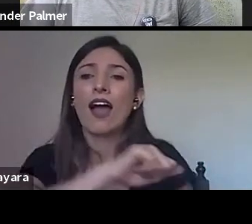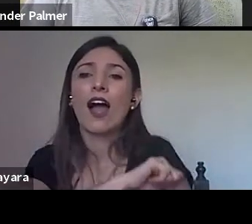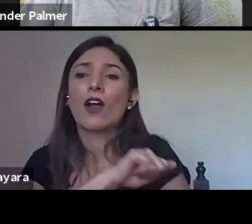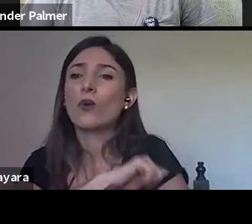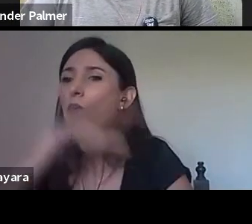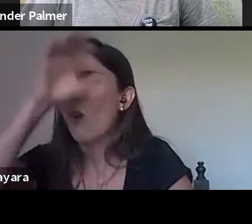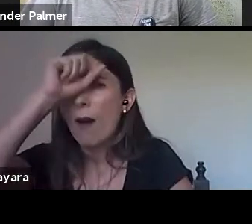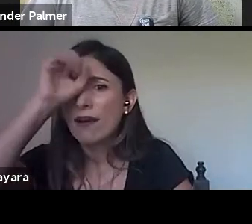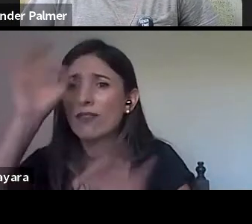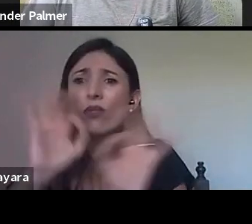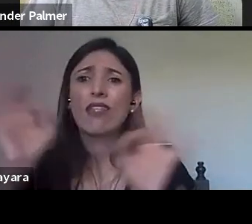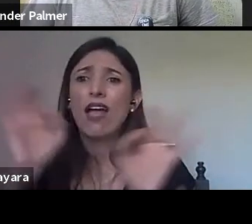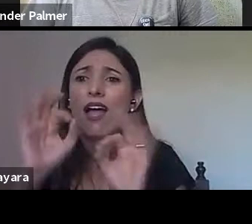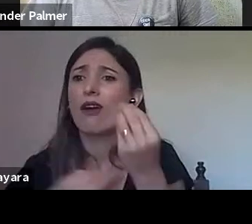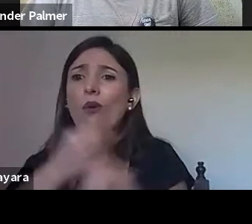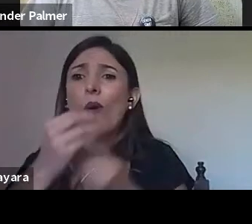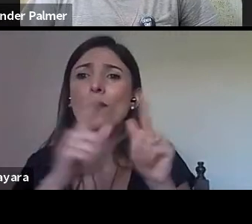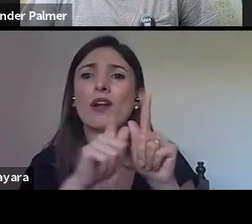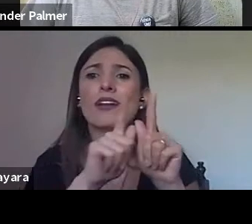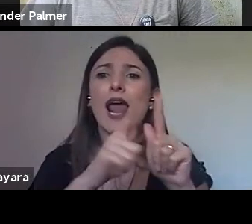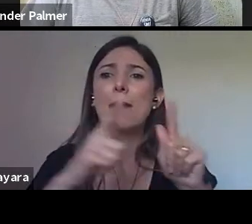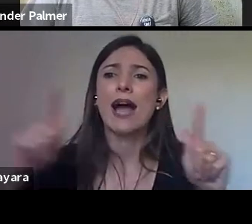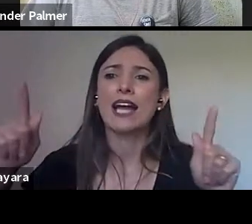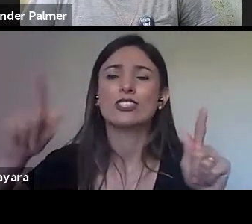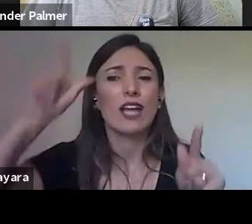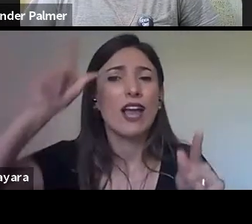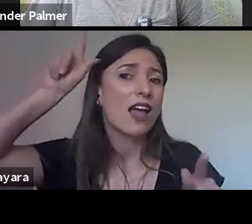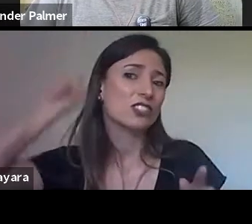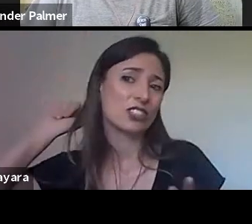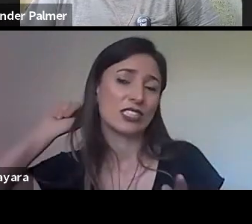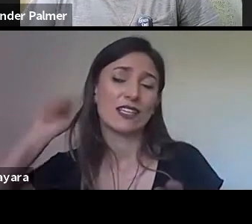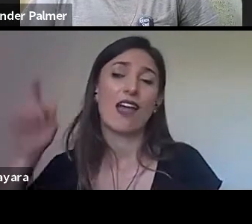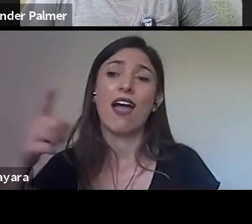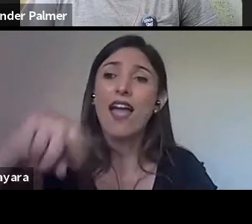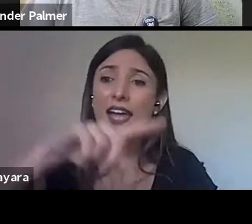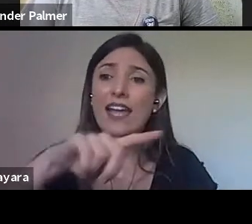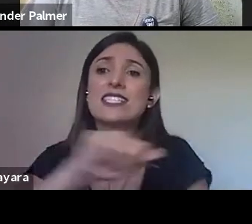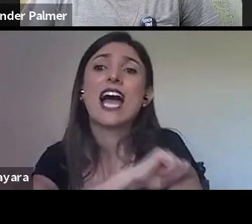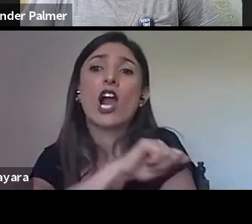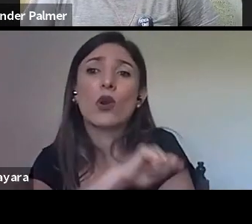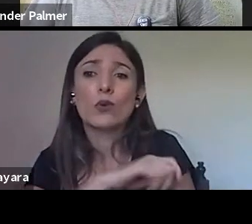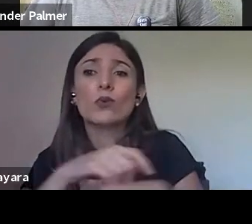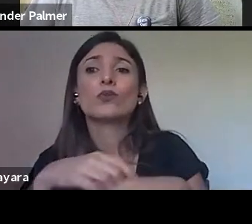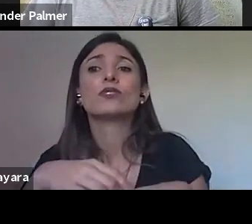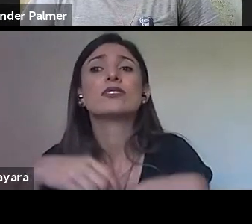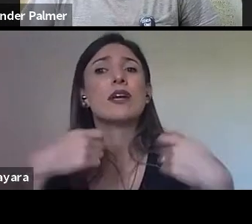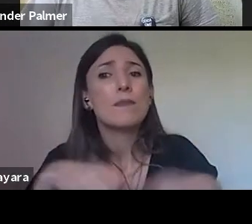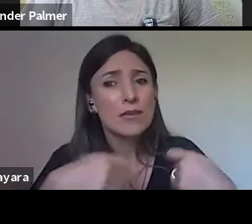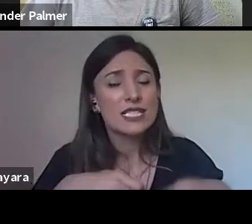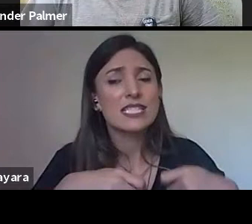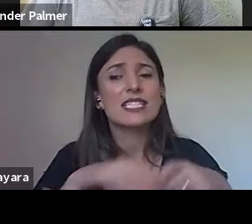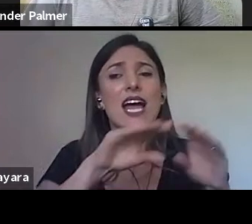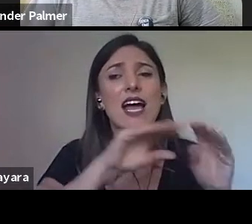e que, efetivamente, esses alunos deveriam ser encaminhados para a Iuroca,